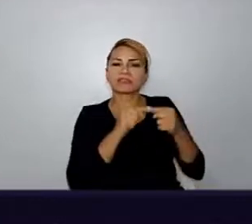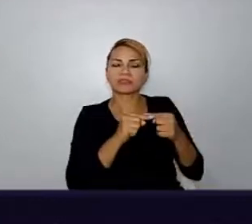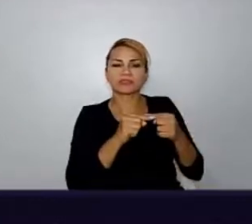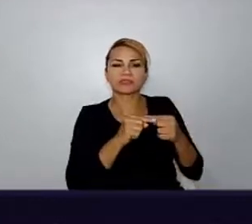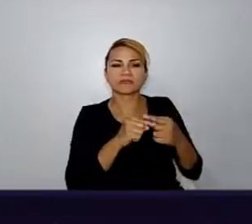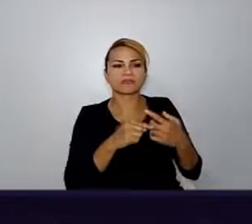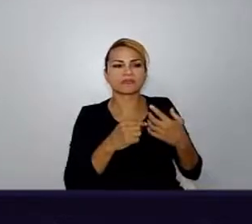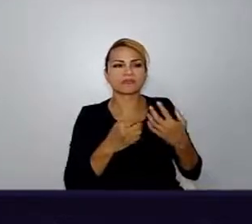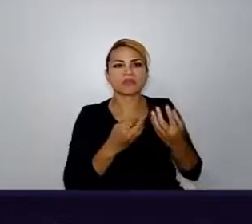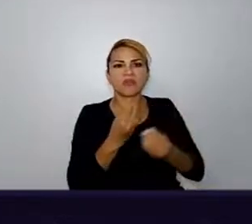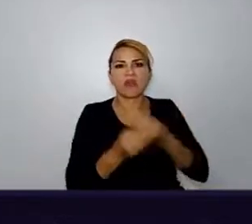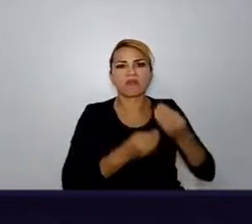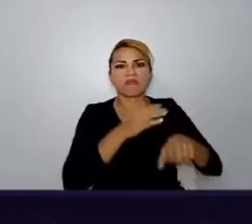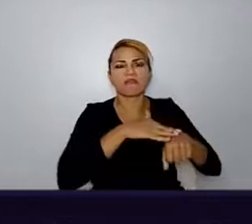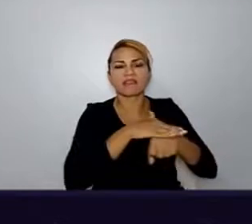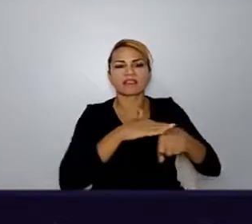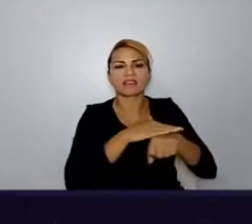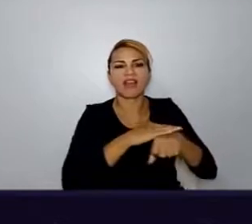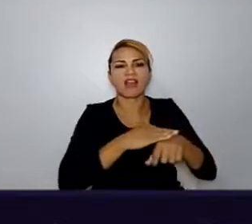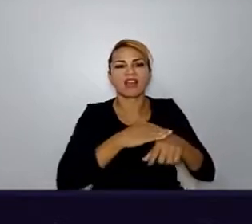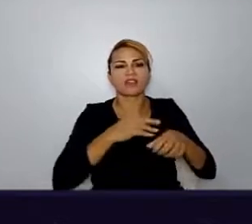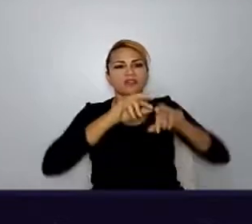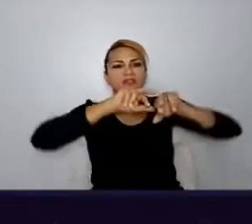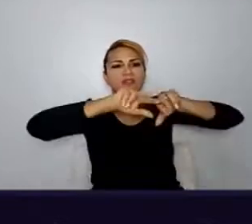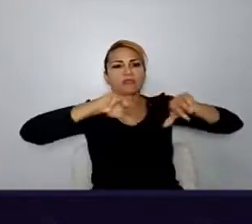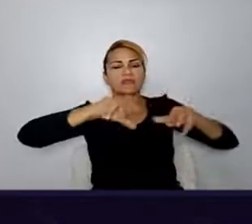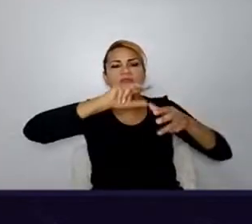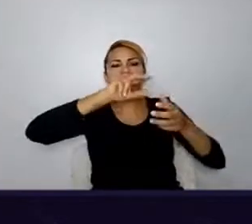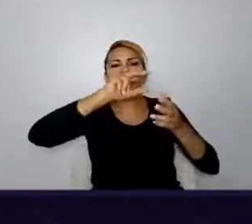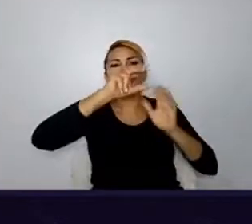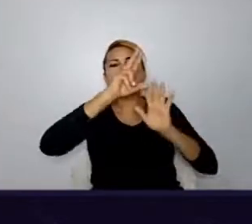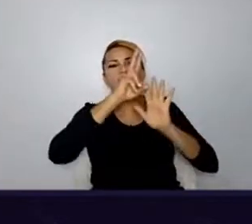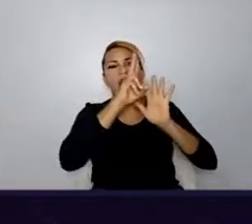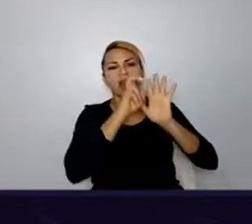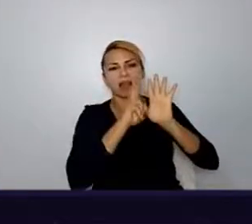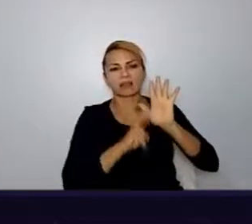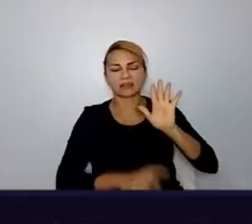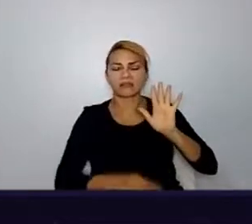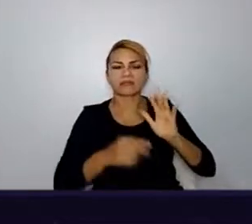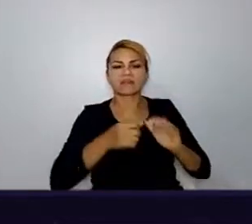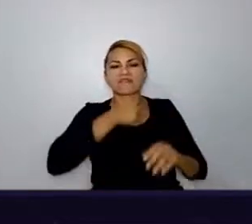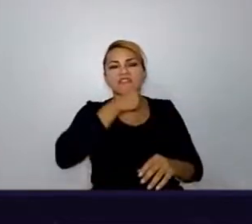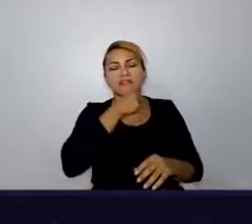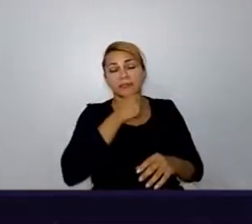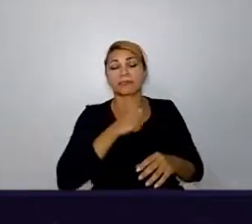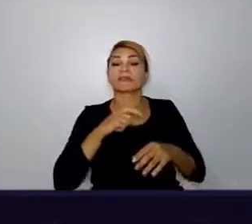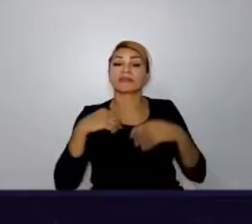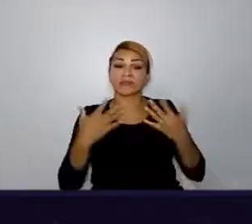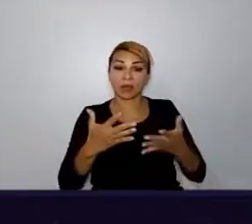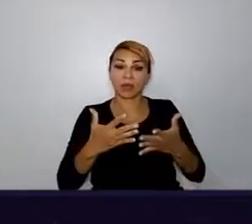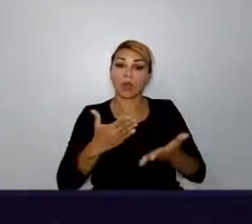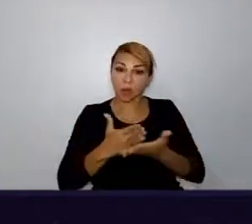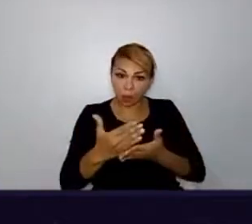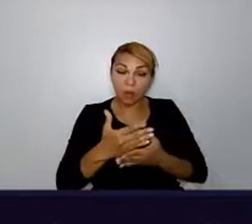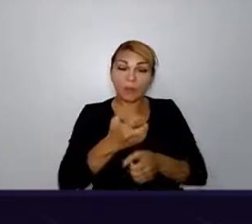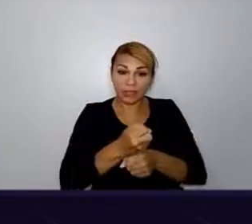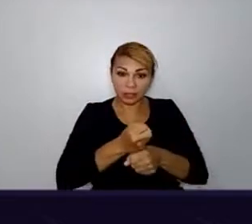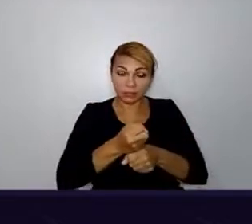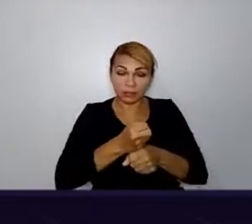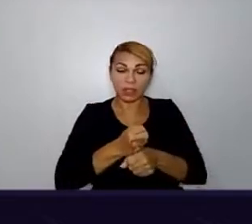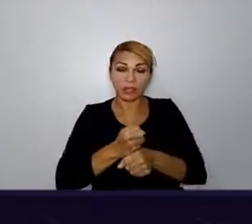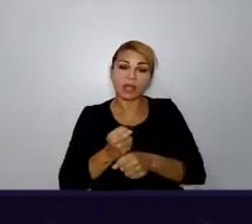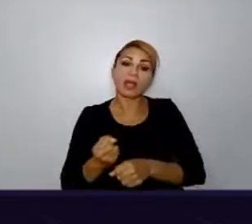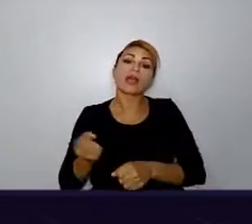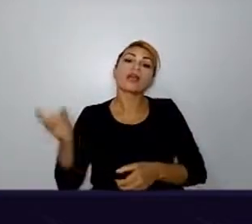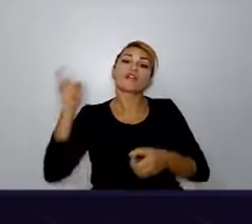Aí, no início, né, no meio desse ano, eu fui para o e a gente teve uma oportunidade de conversar com mais calma,